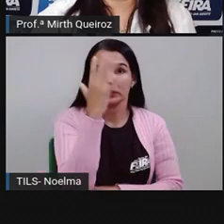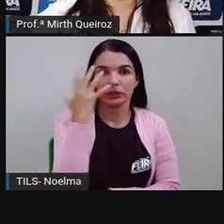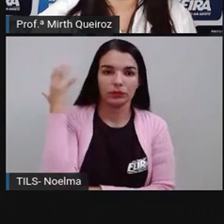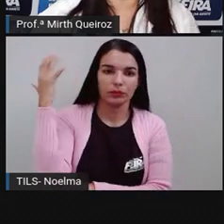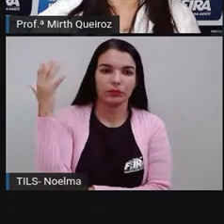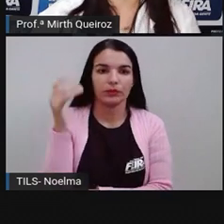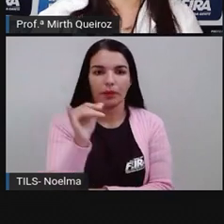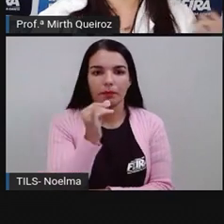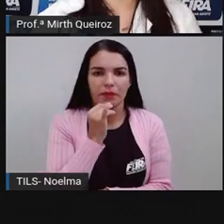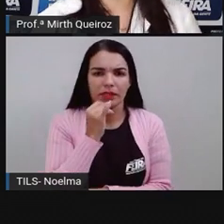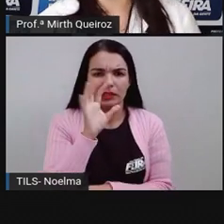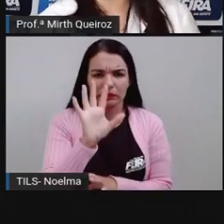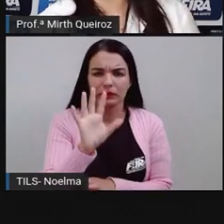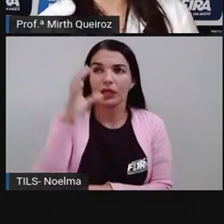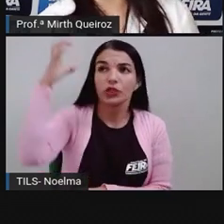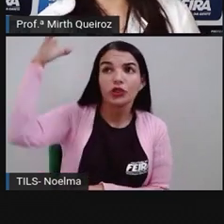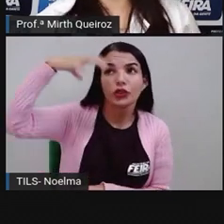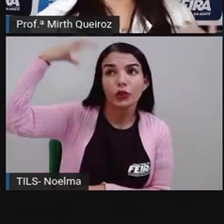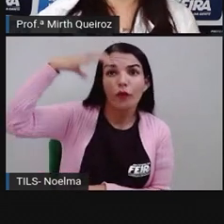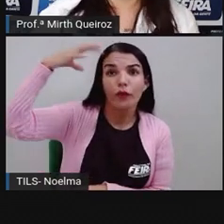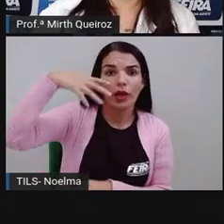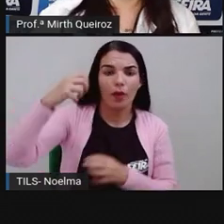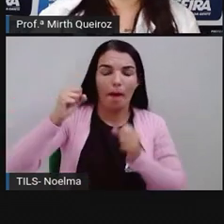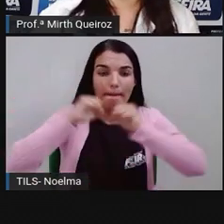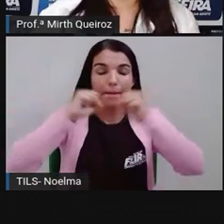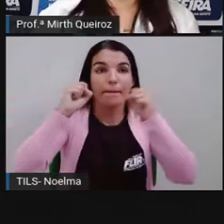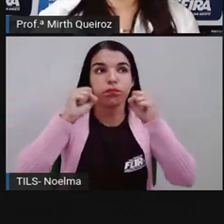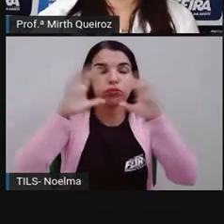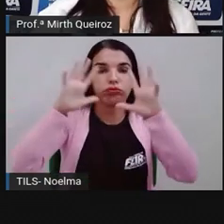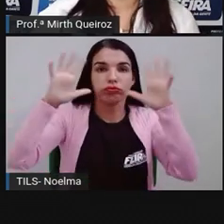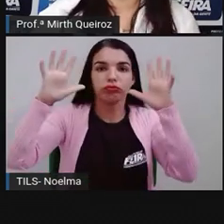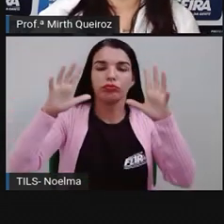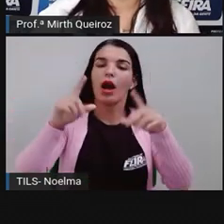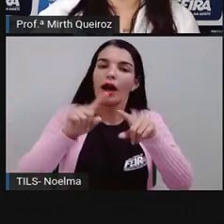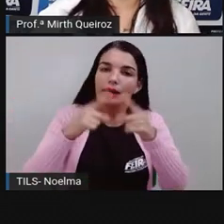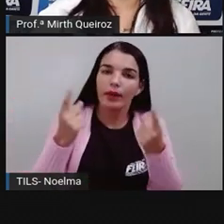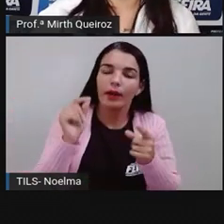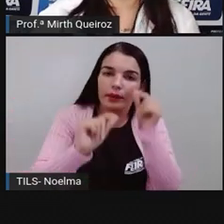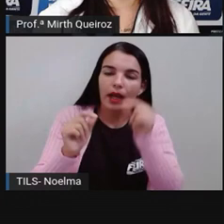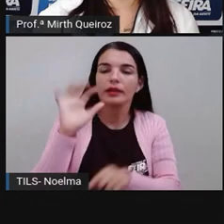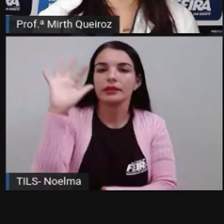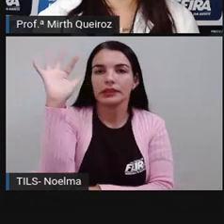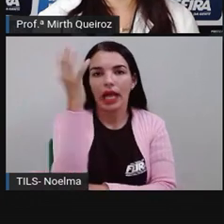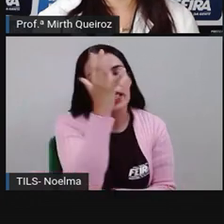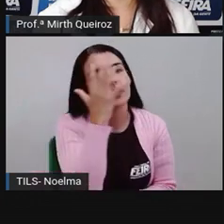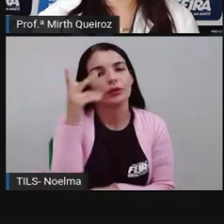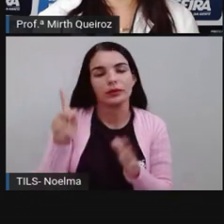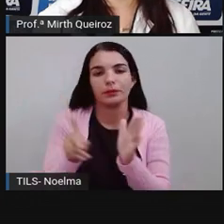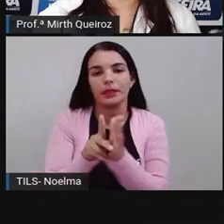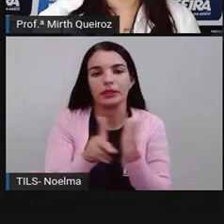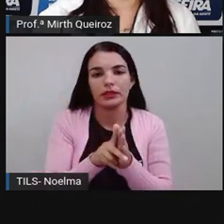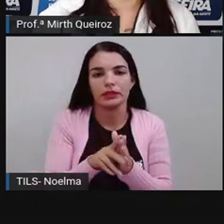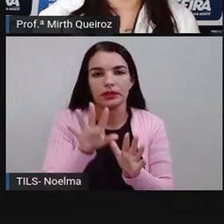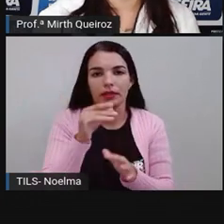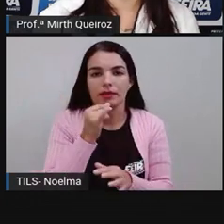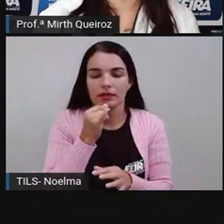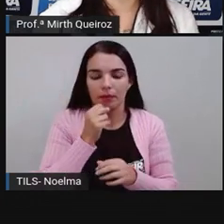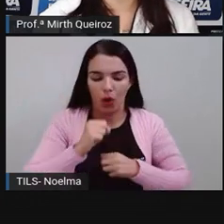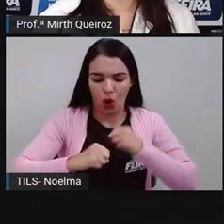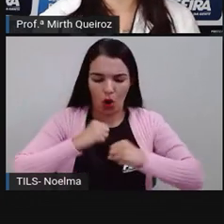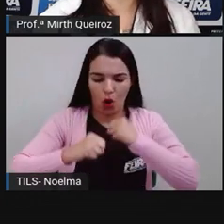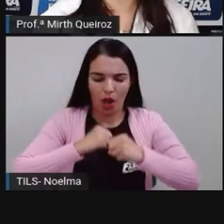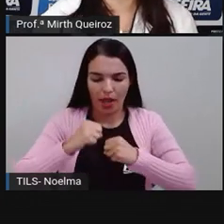Por exemplo, choveu, trovejou, é um fenômeno da natureza. Se a gente falar assim, correu,